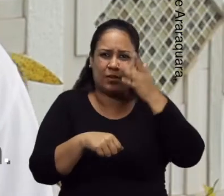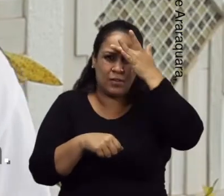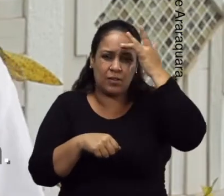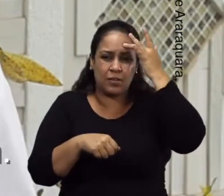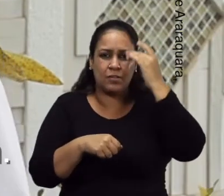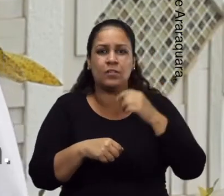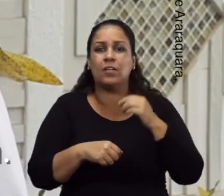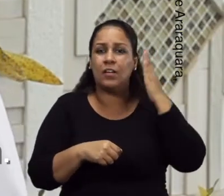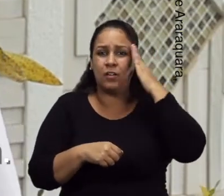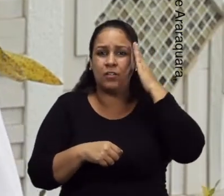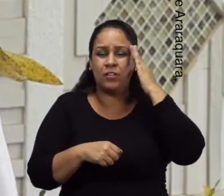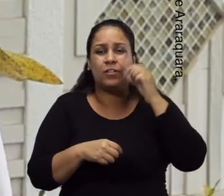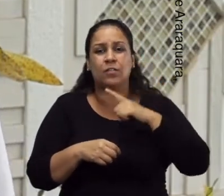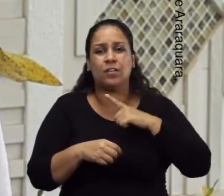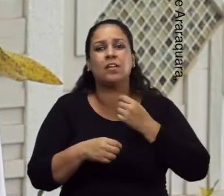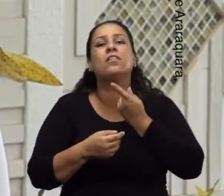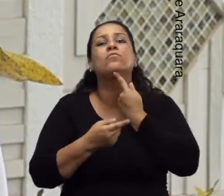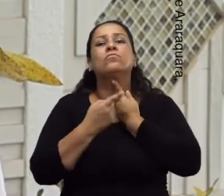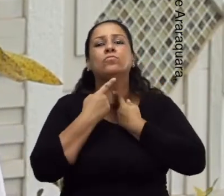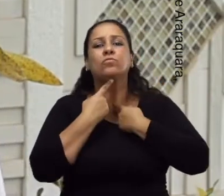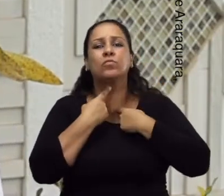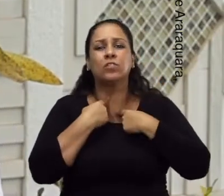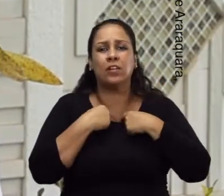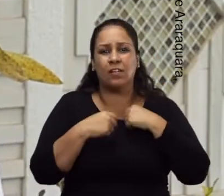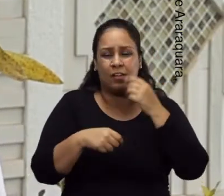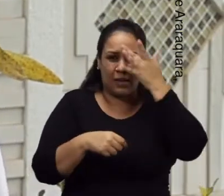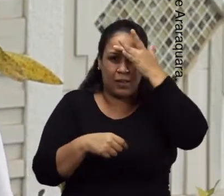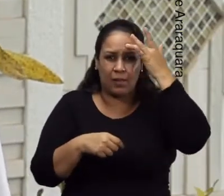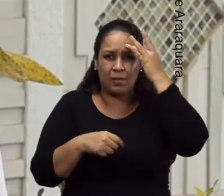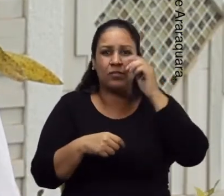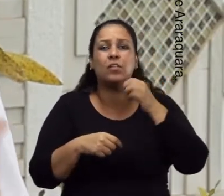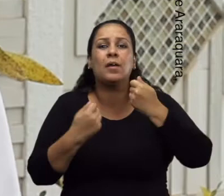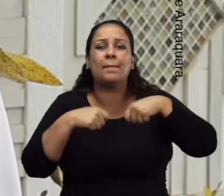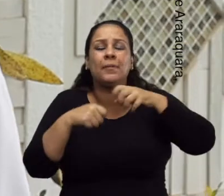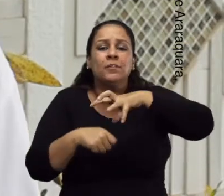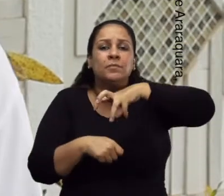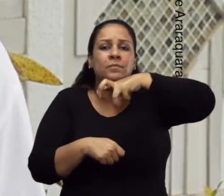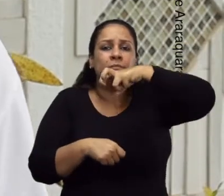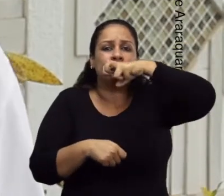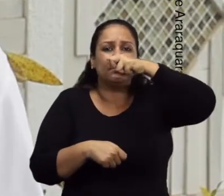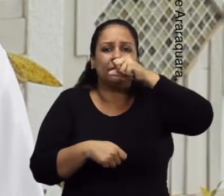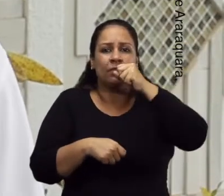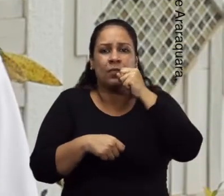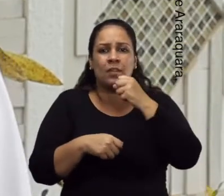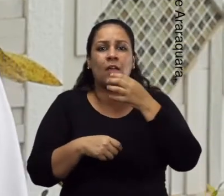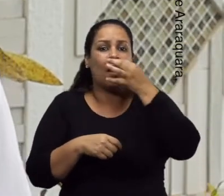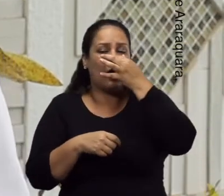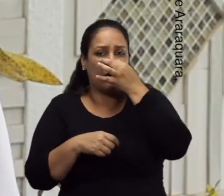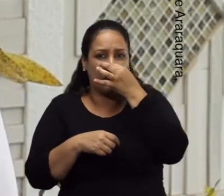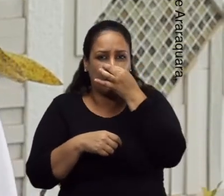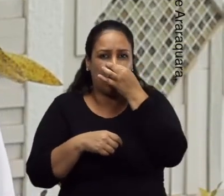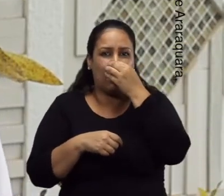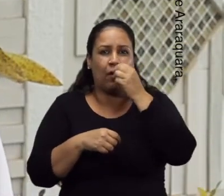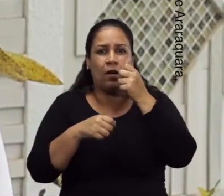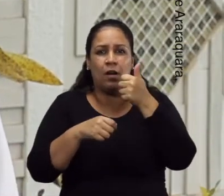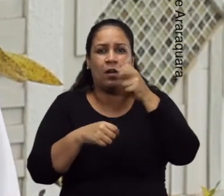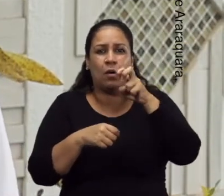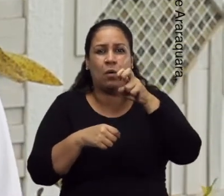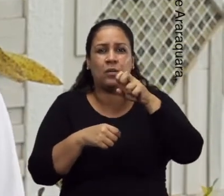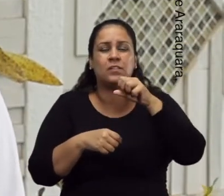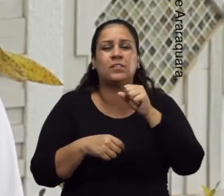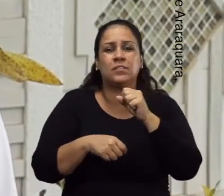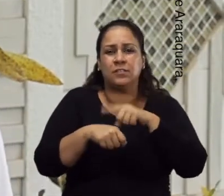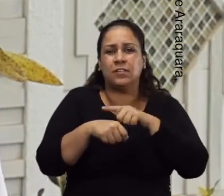que muitos desmereceram. Eu sei o que é entubar um paciente, ver um paciente agonizar por oxigênio. Coloca a mão no seu nariz uns 15